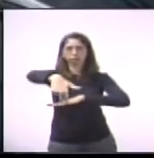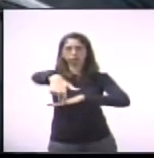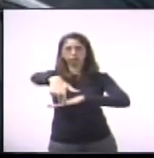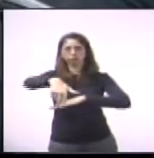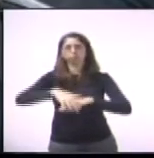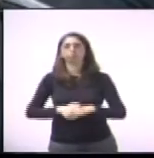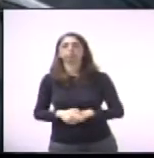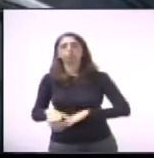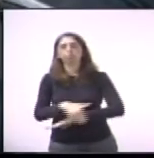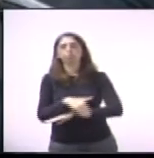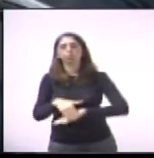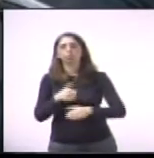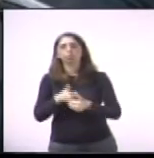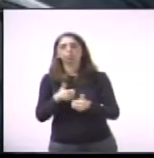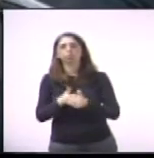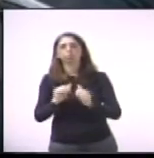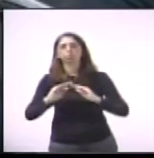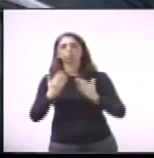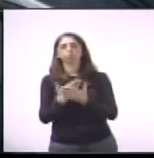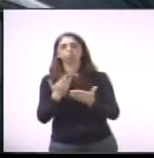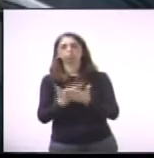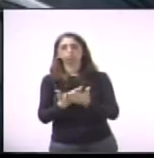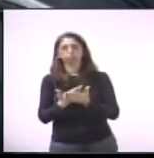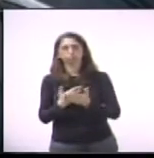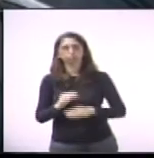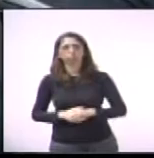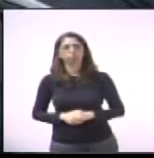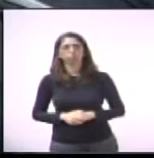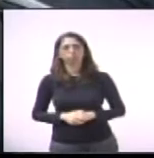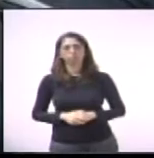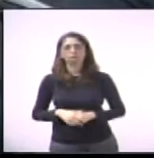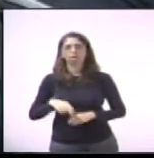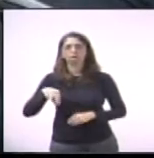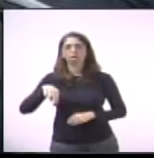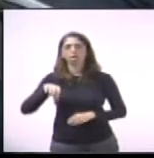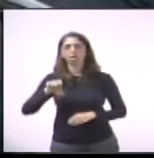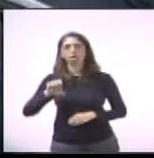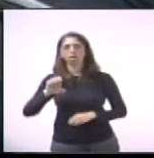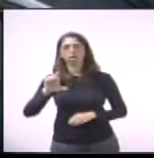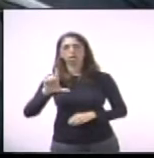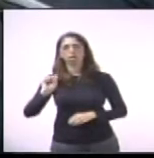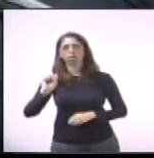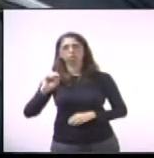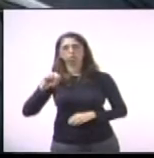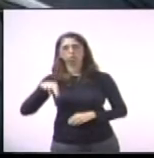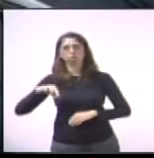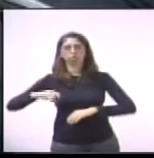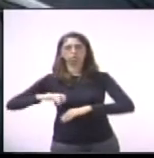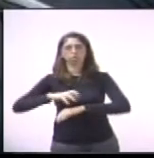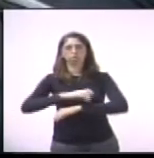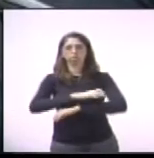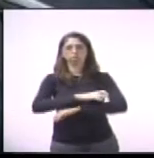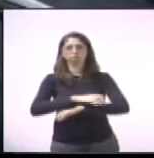imediações da Escola Municipal Nelson Aranha Neto, no bairro Bom Retiro.